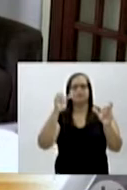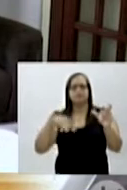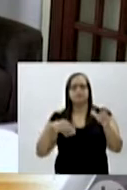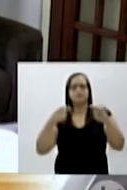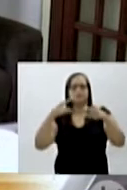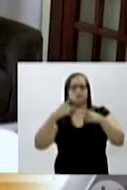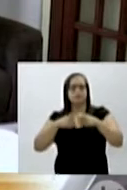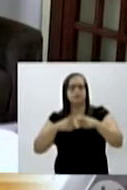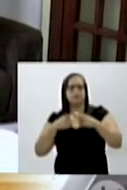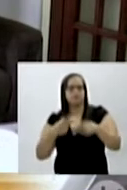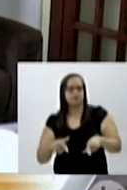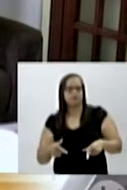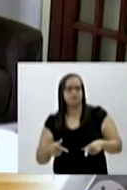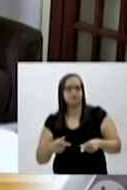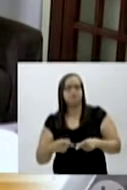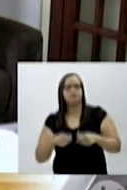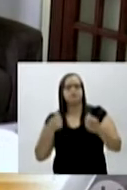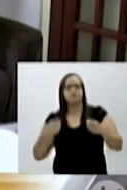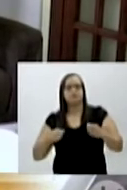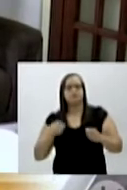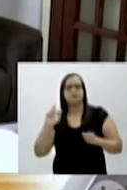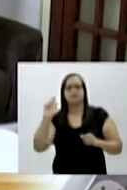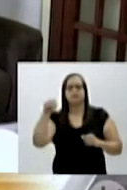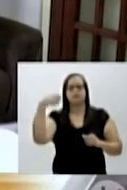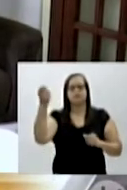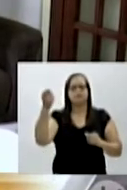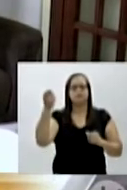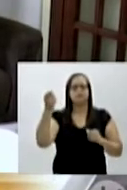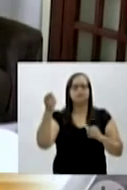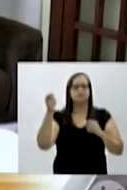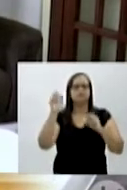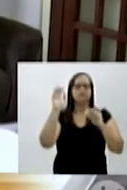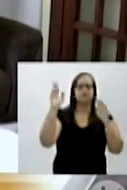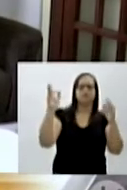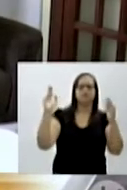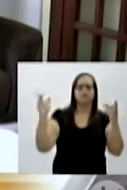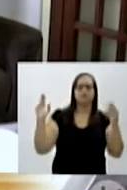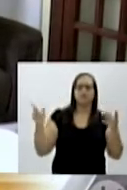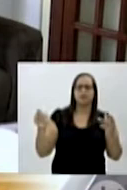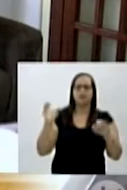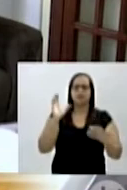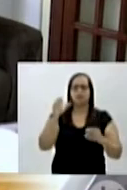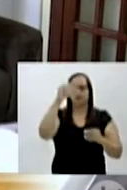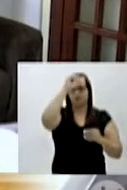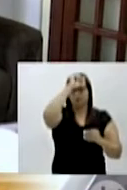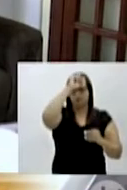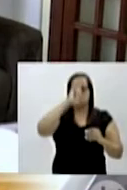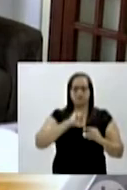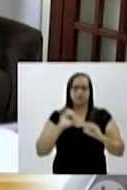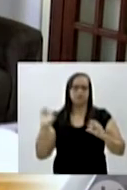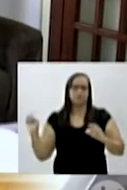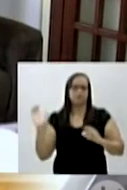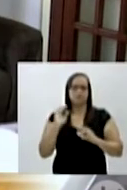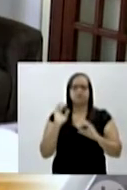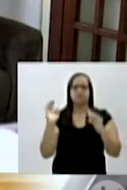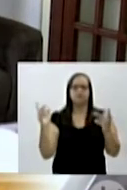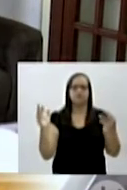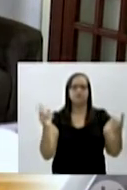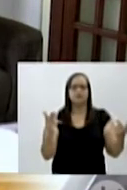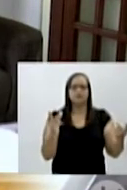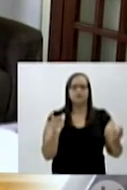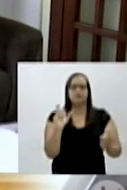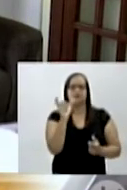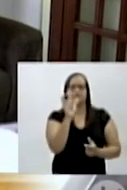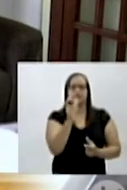Sim, porque cada sinal numa região é diferente. O ponto de articulação, a posição da mão, a articulação da mão é